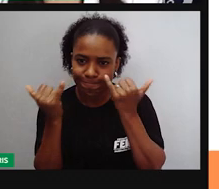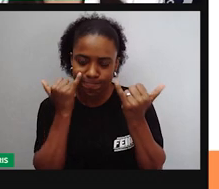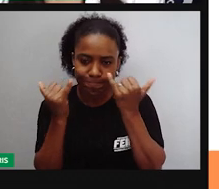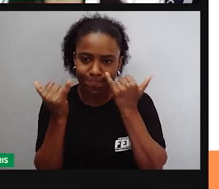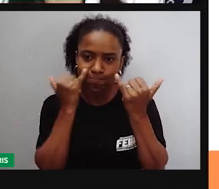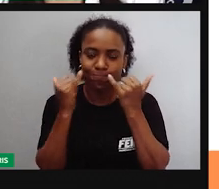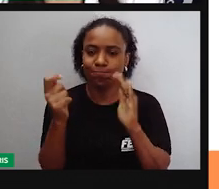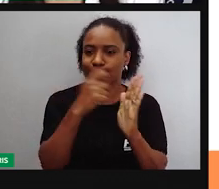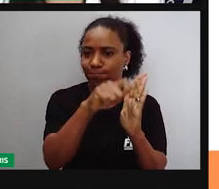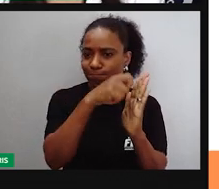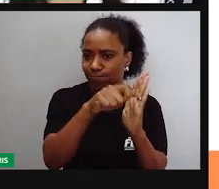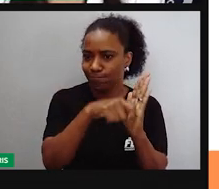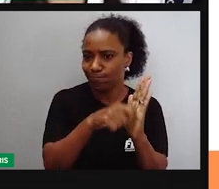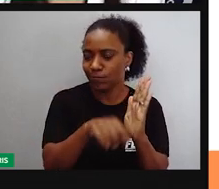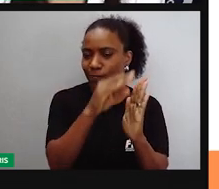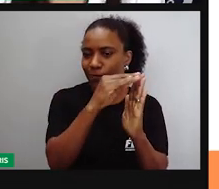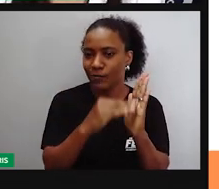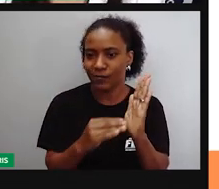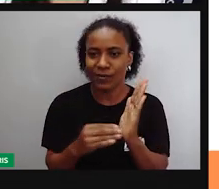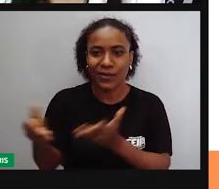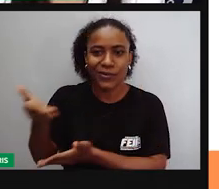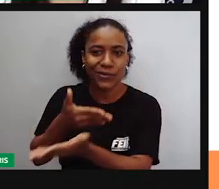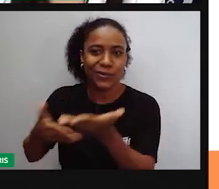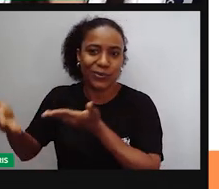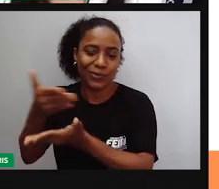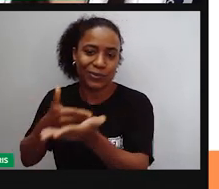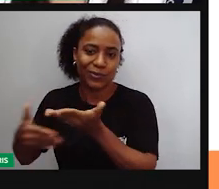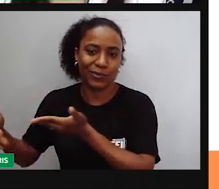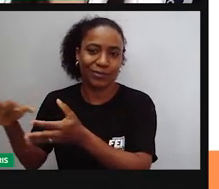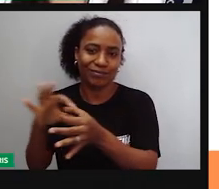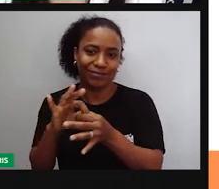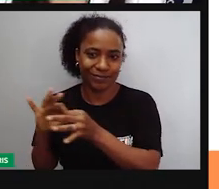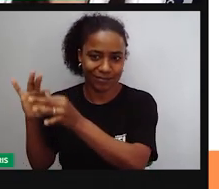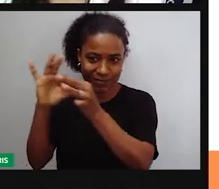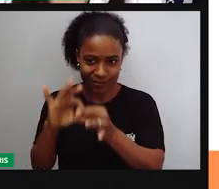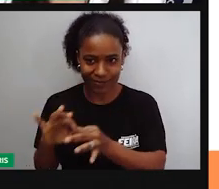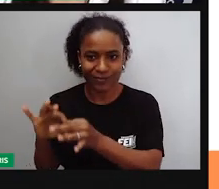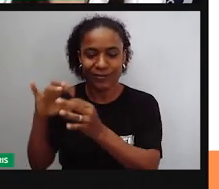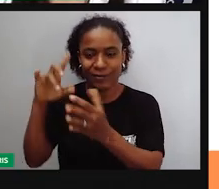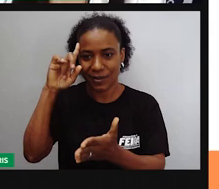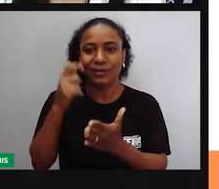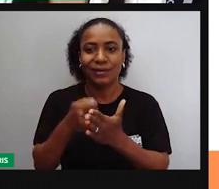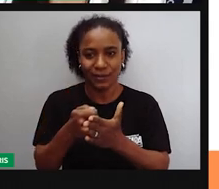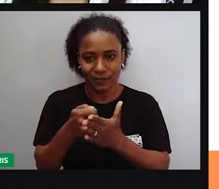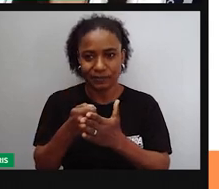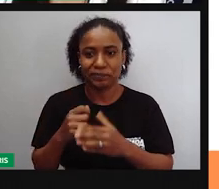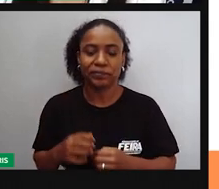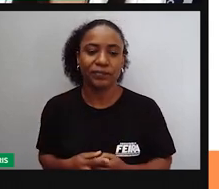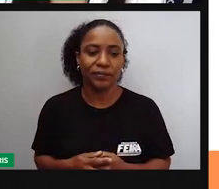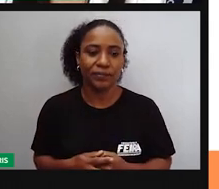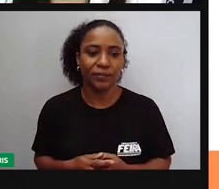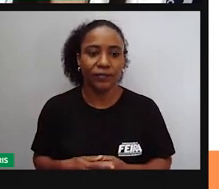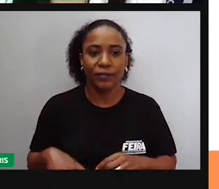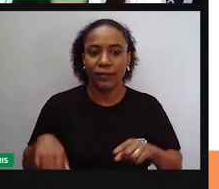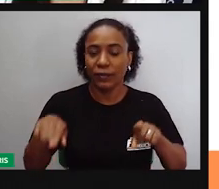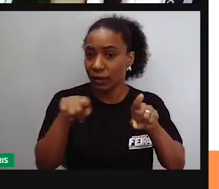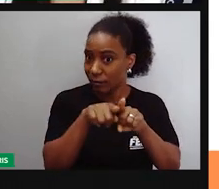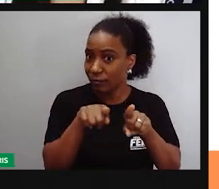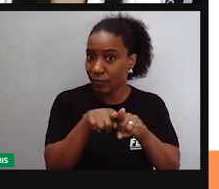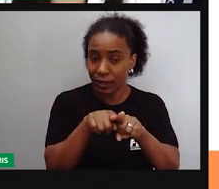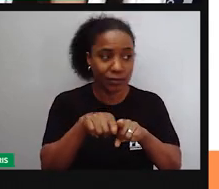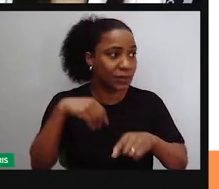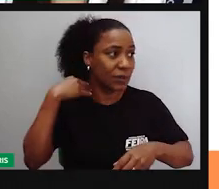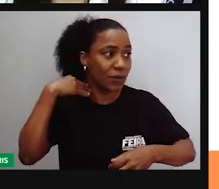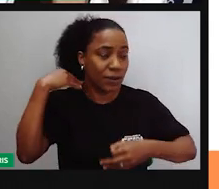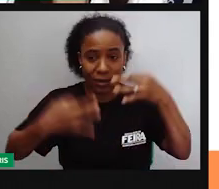participação coletiva, na participação de todo mundo. Outra coisa importante é ter registro e cartório. Então,